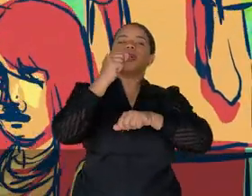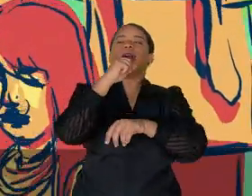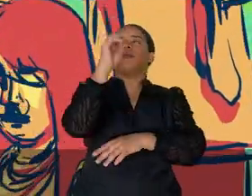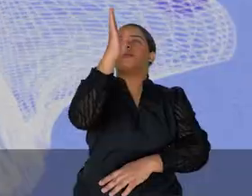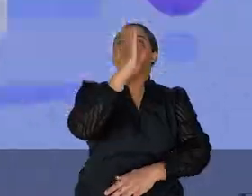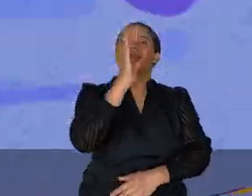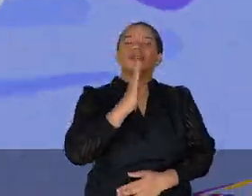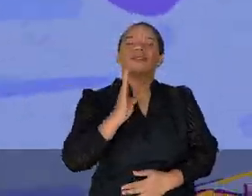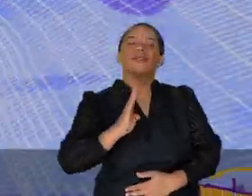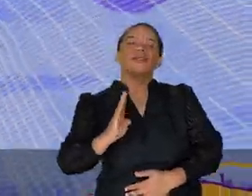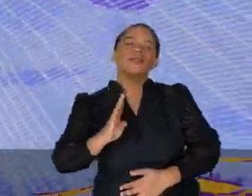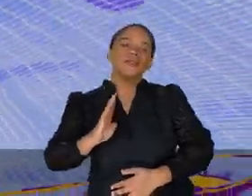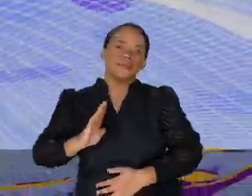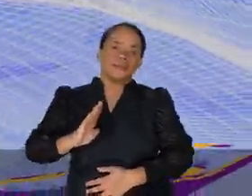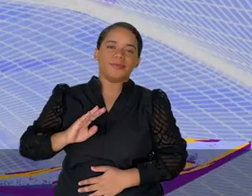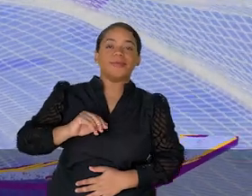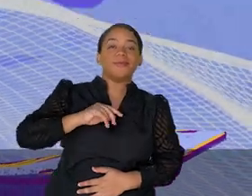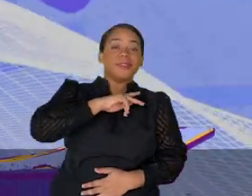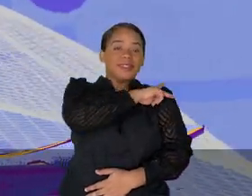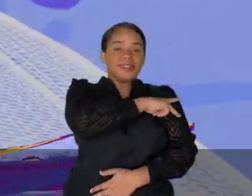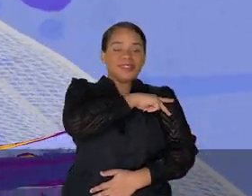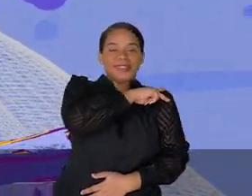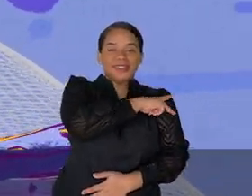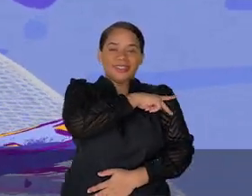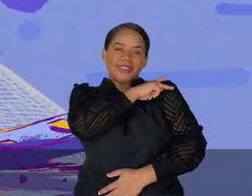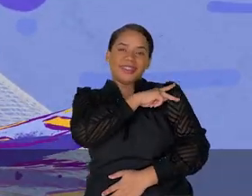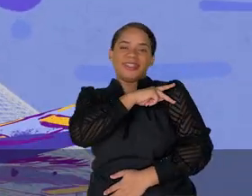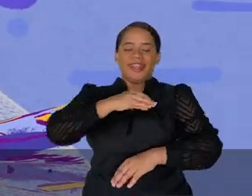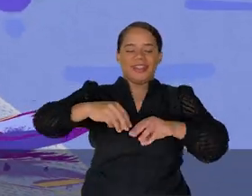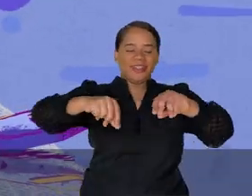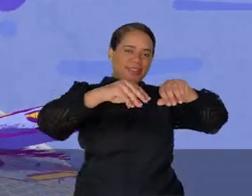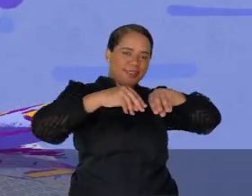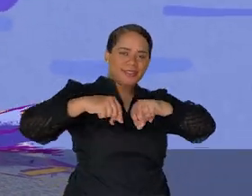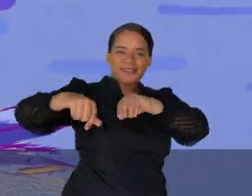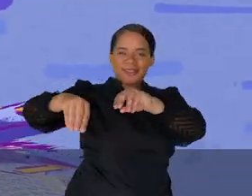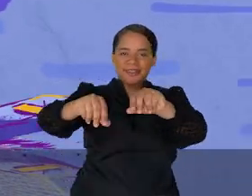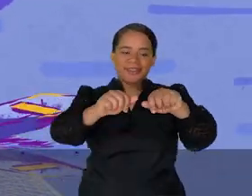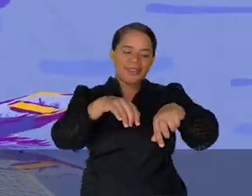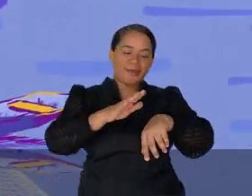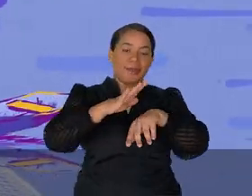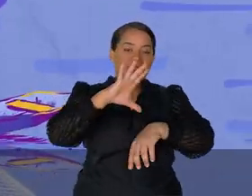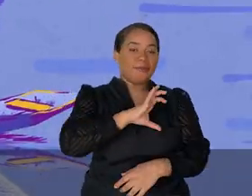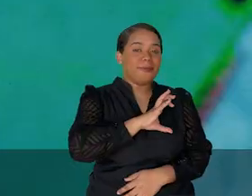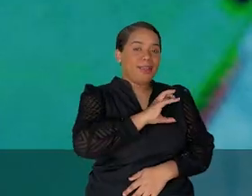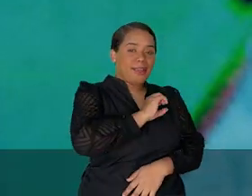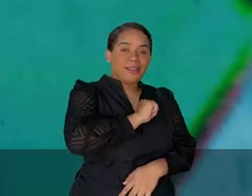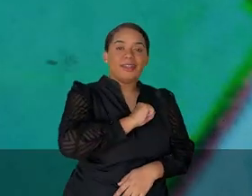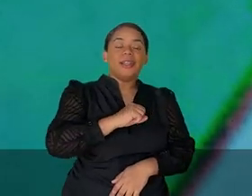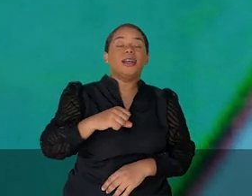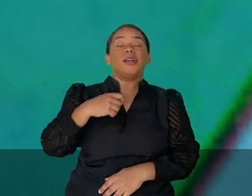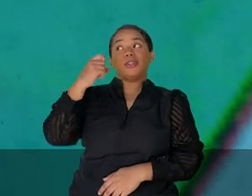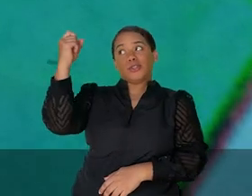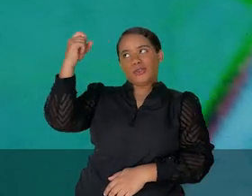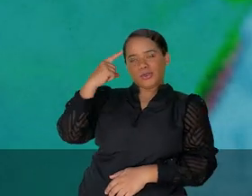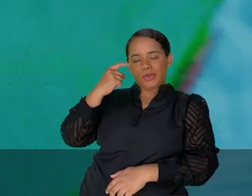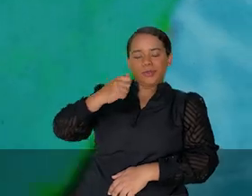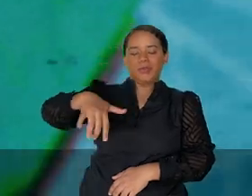da pátria nos traz. Piauí, terra querida,